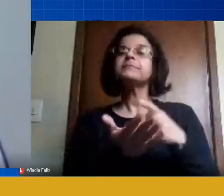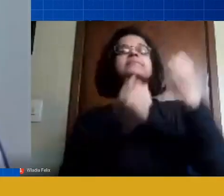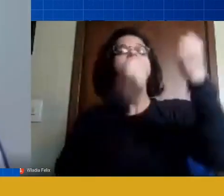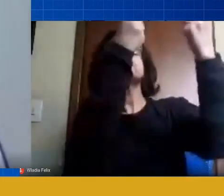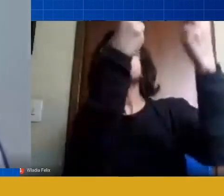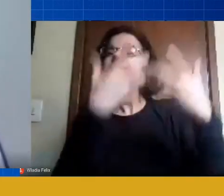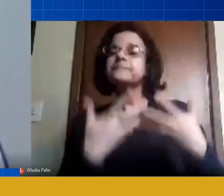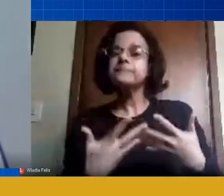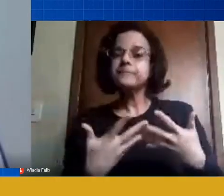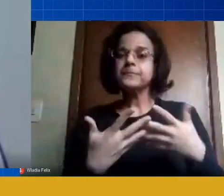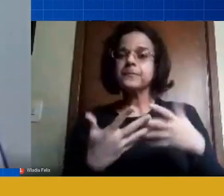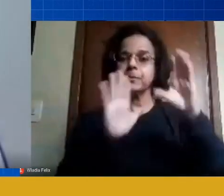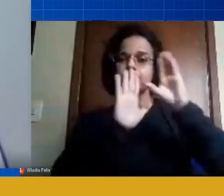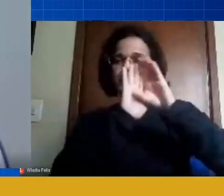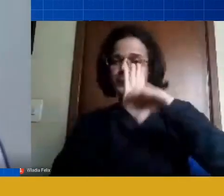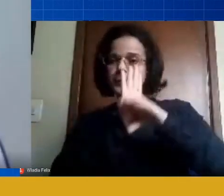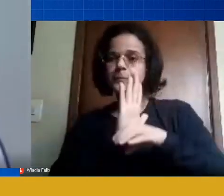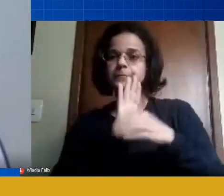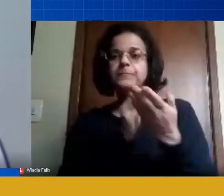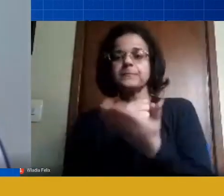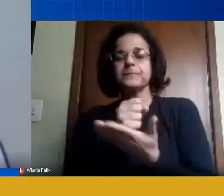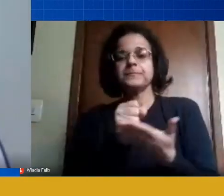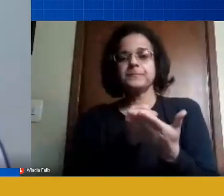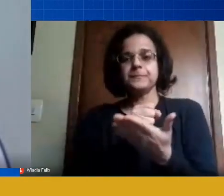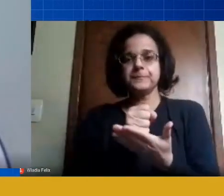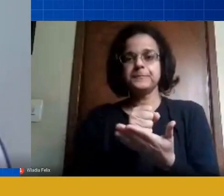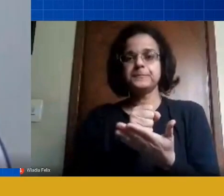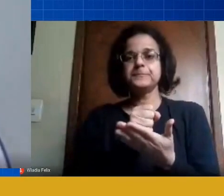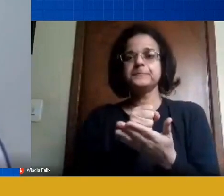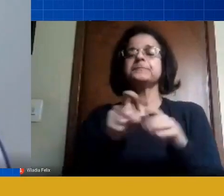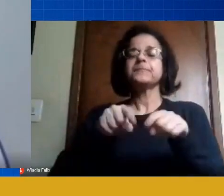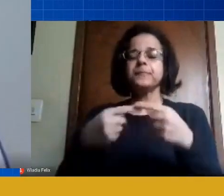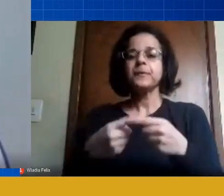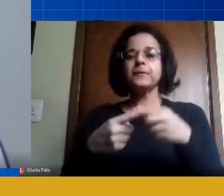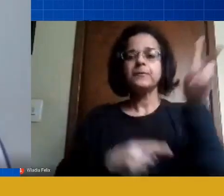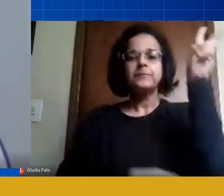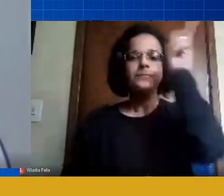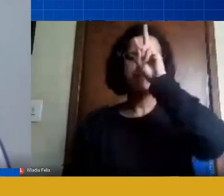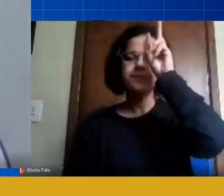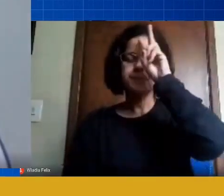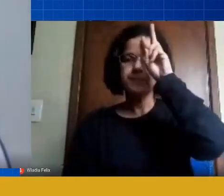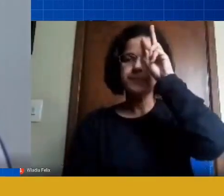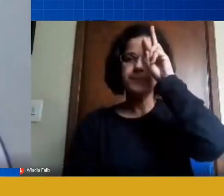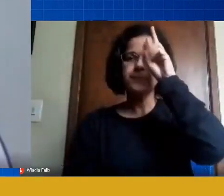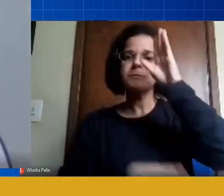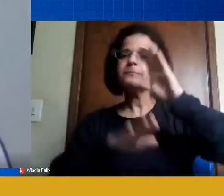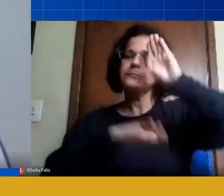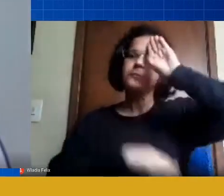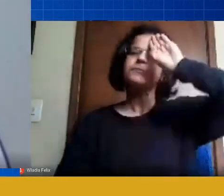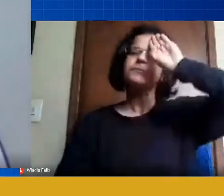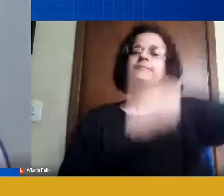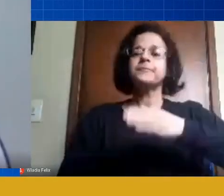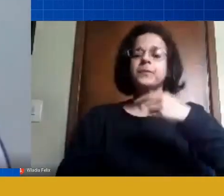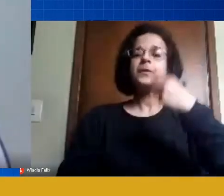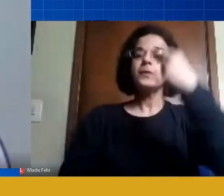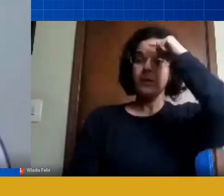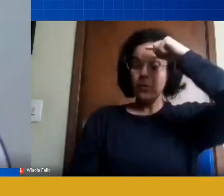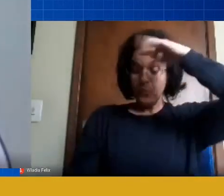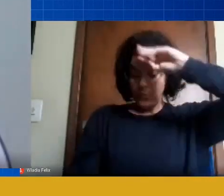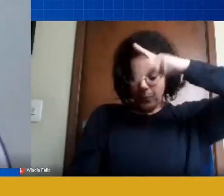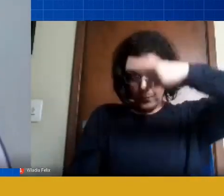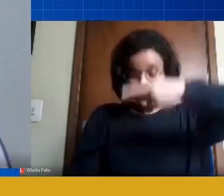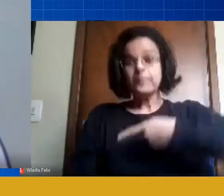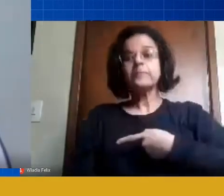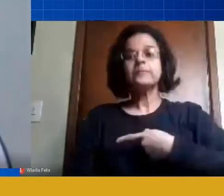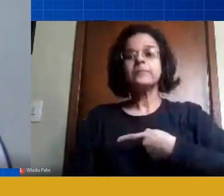da questão do currículo da base ali e resgatando principalmente o seu eu enquanto sujeito enquanto